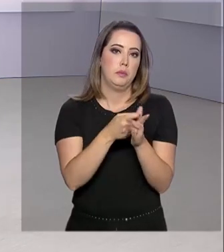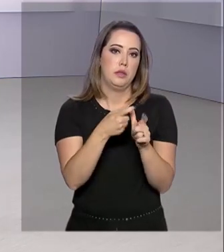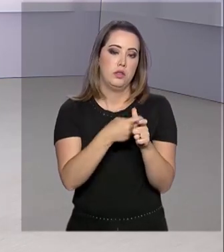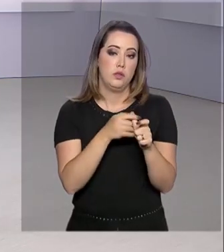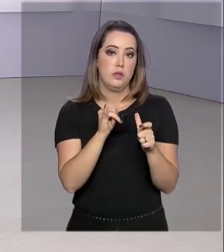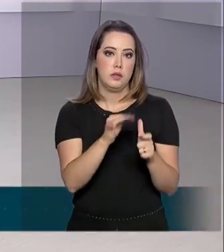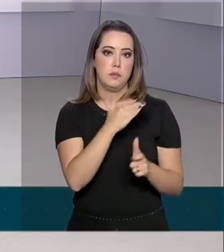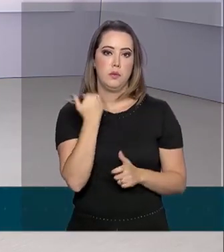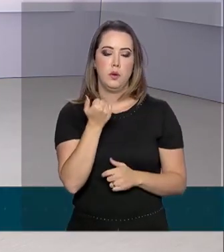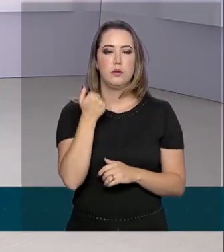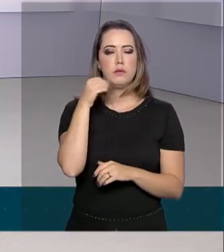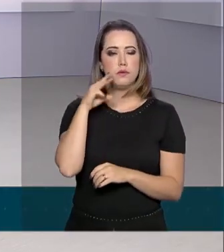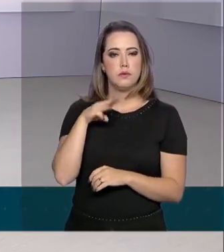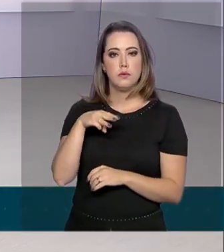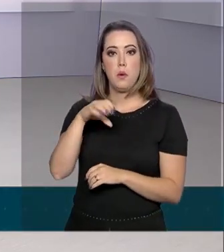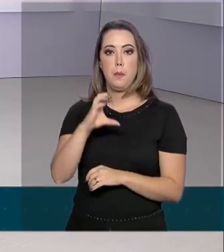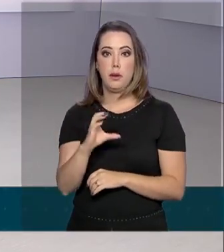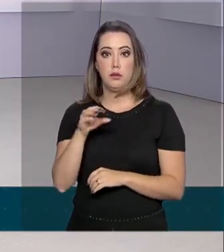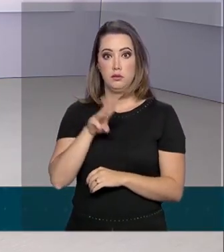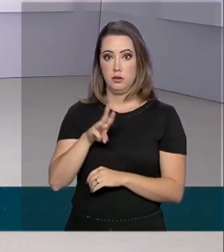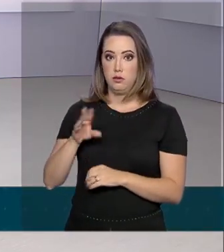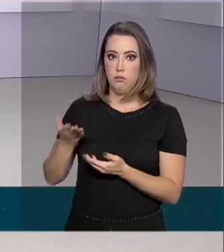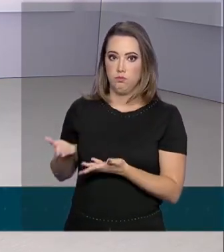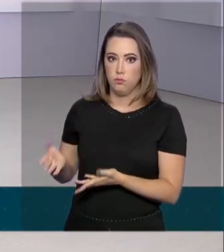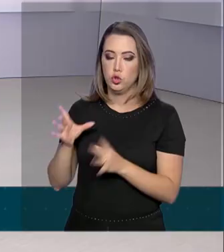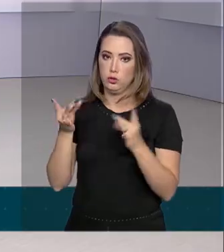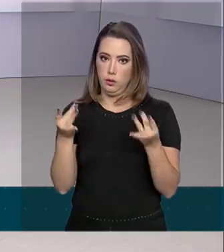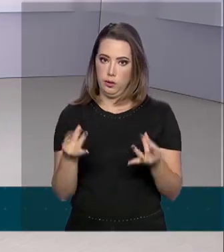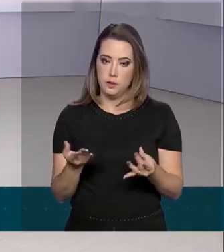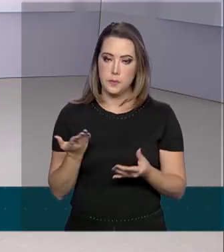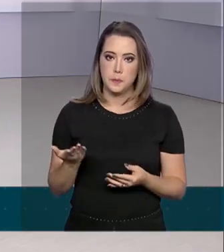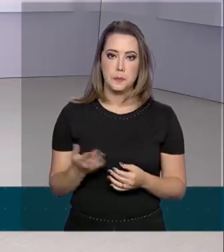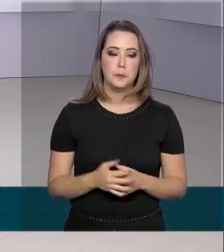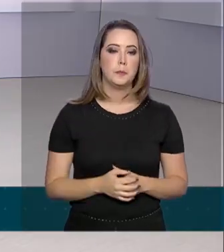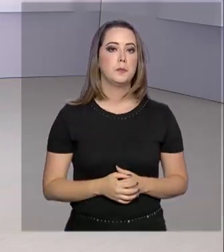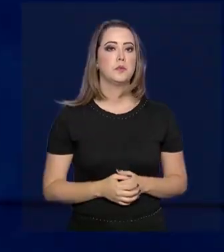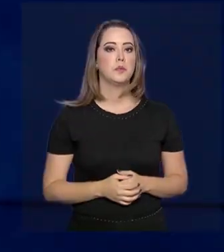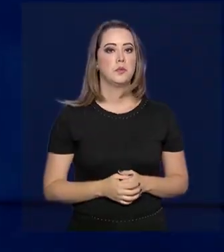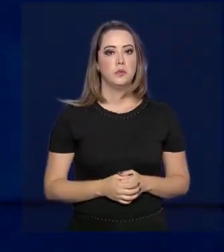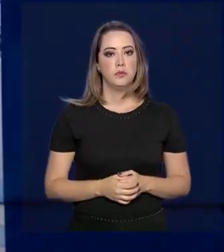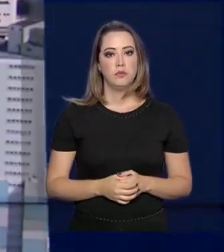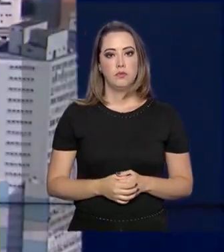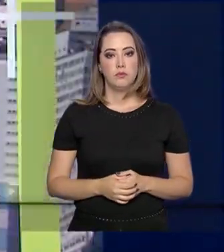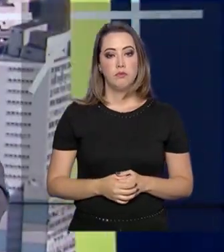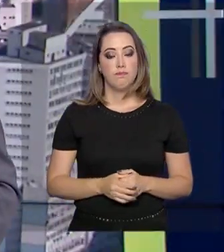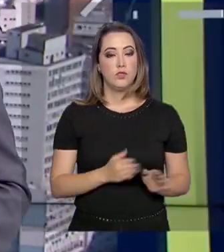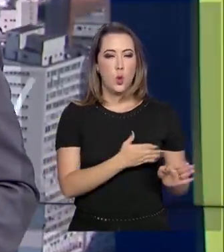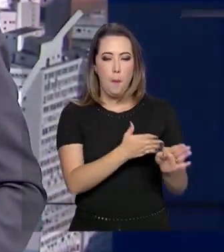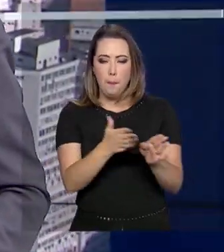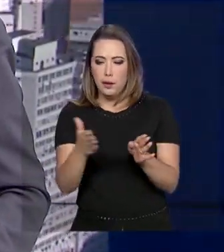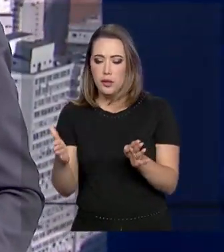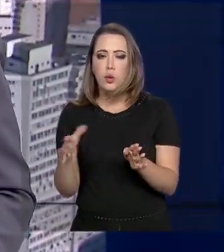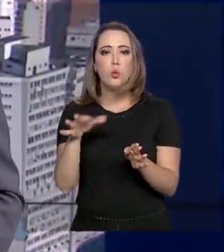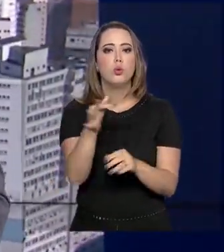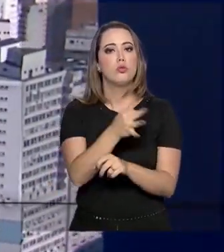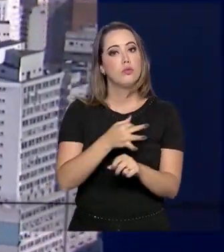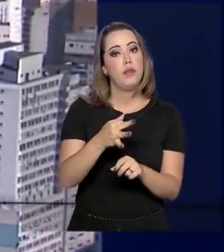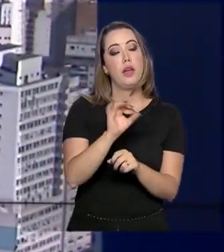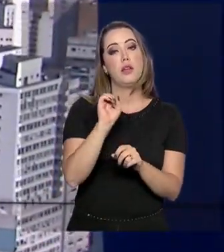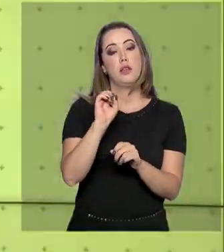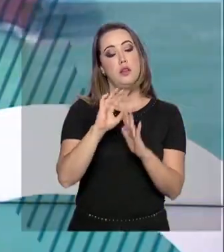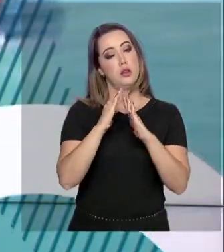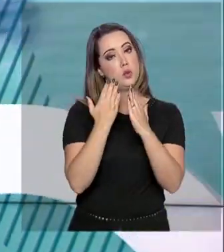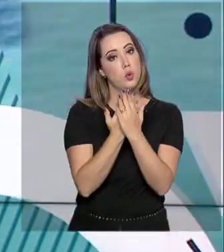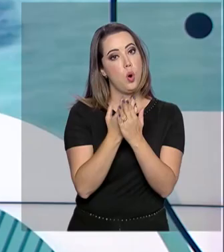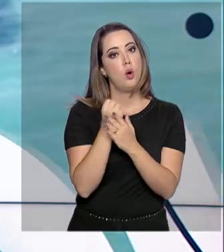Mais informações no portal do MEC. O endereço é esse que aparece aí na sua tela. Durante o período de férias escolares ou